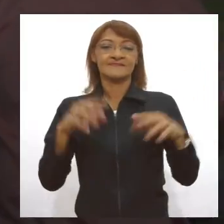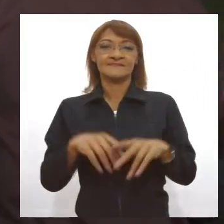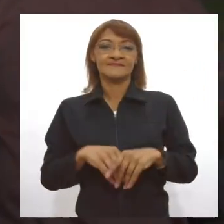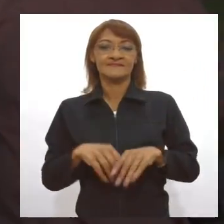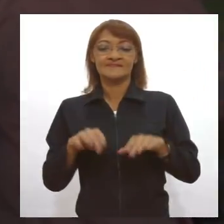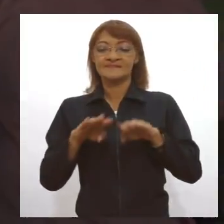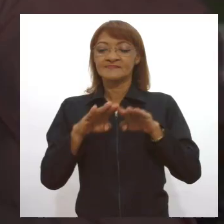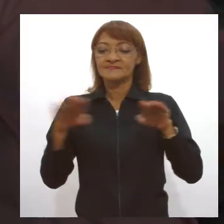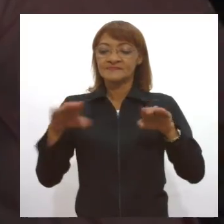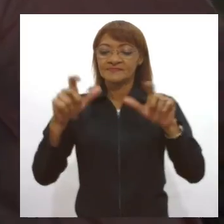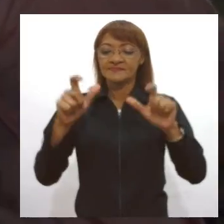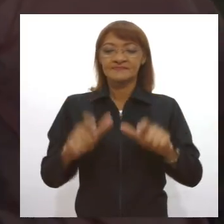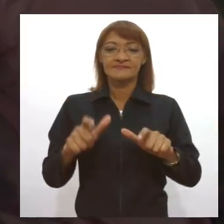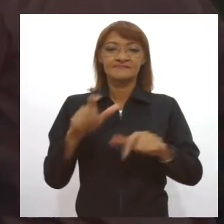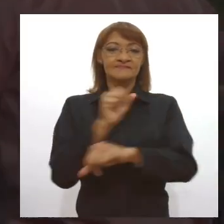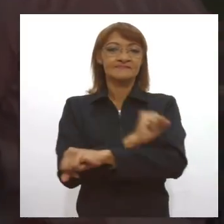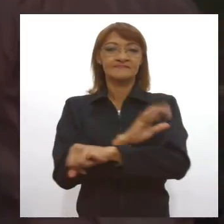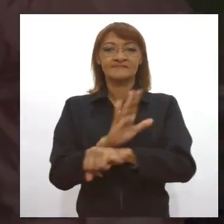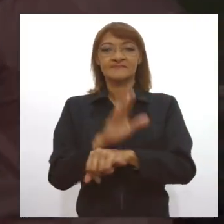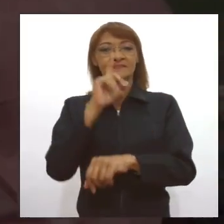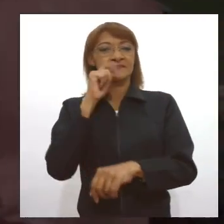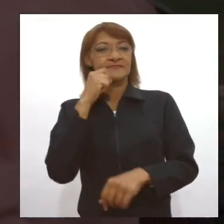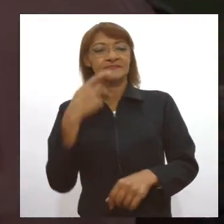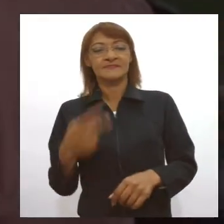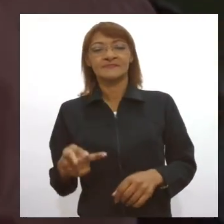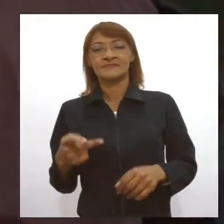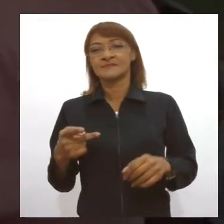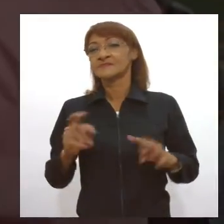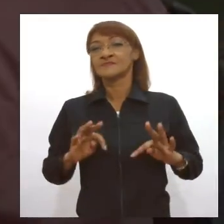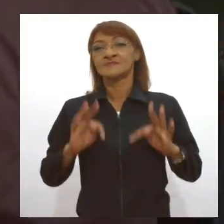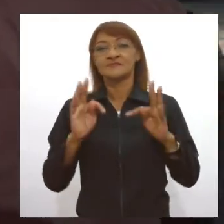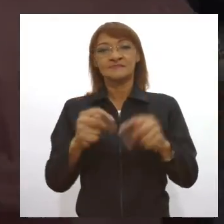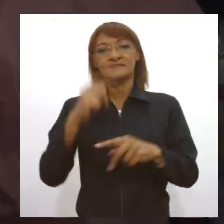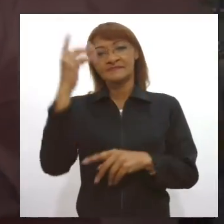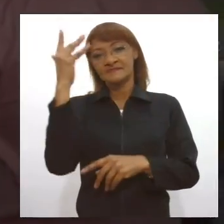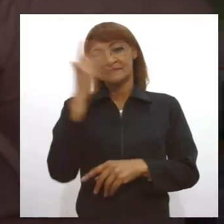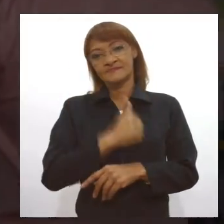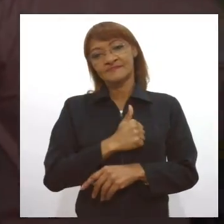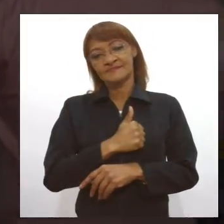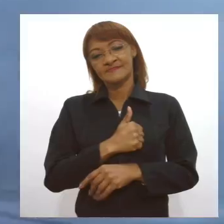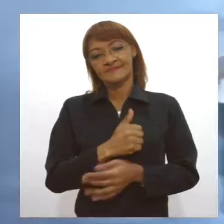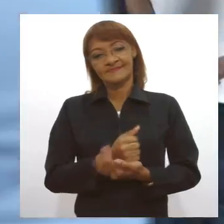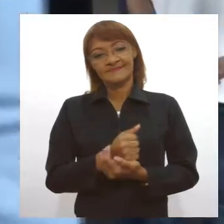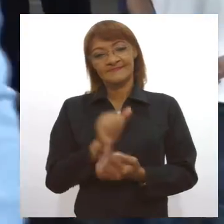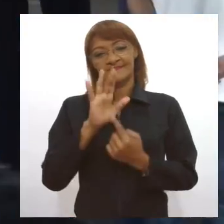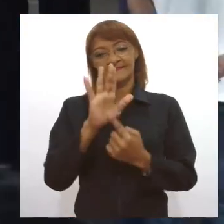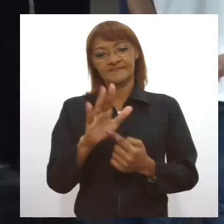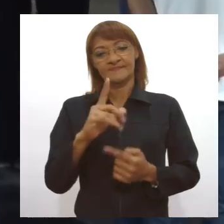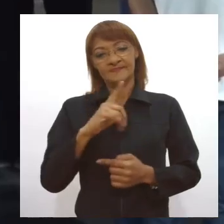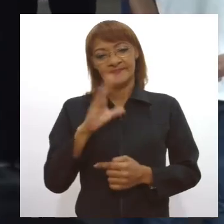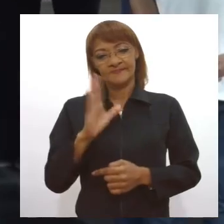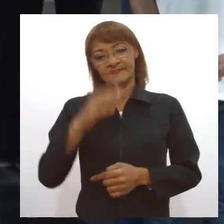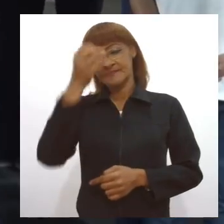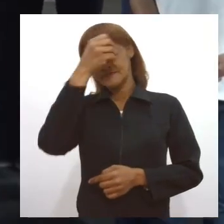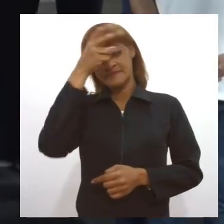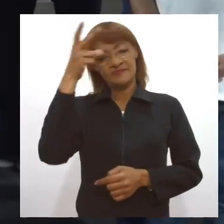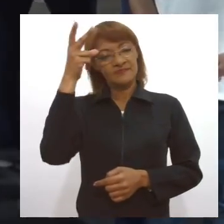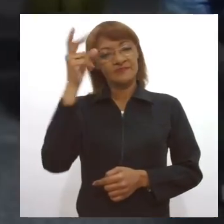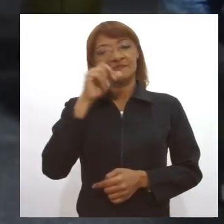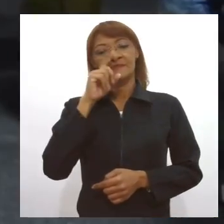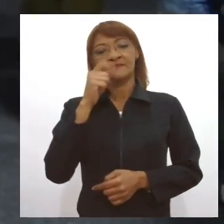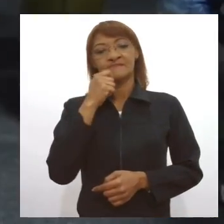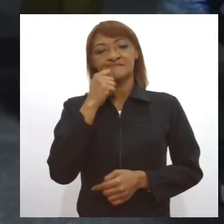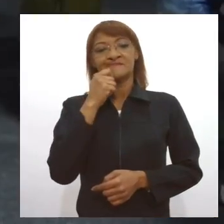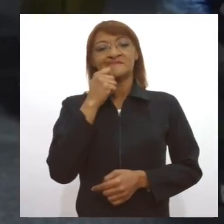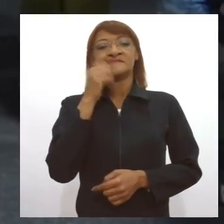de Barra, Aracaju e do Grande Aracaju, que é muito bonito e tem muito para mostrar. O prefeito de Aracaju, Edivaldo